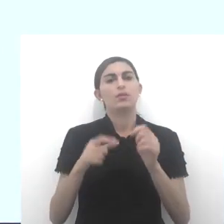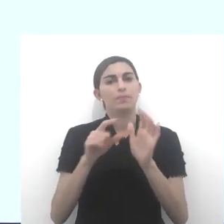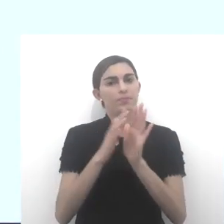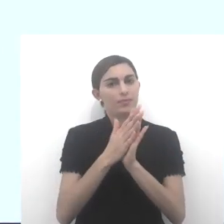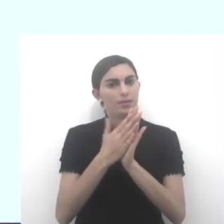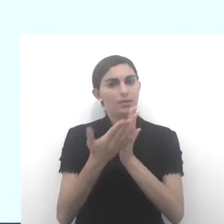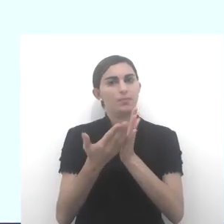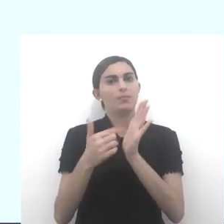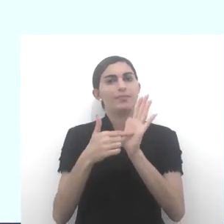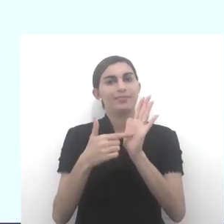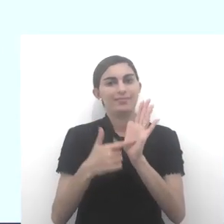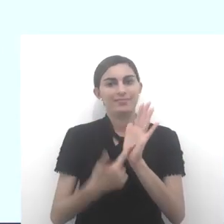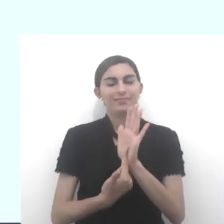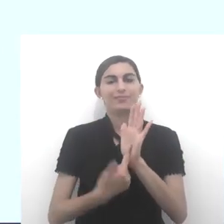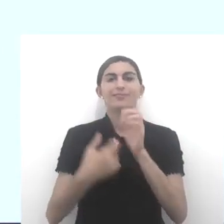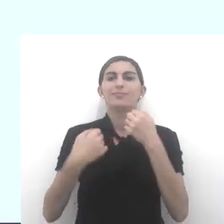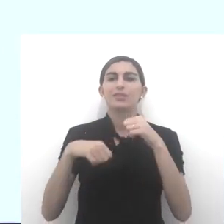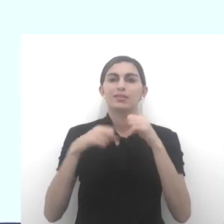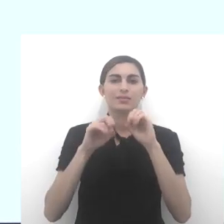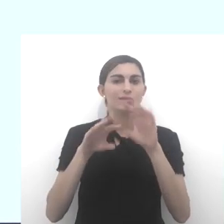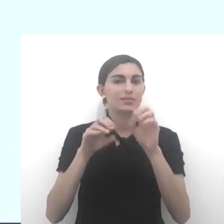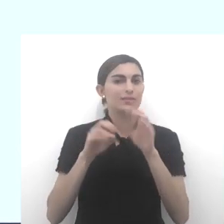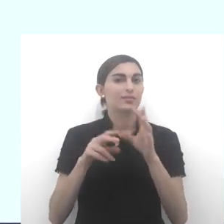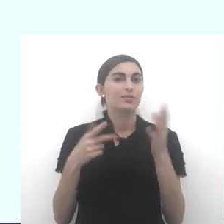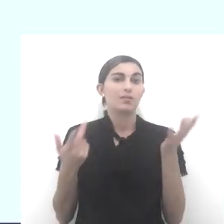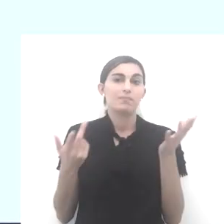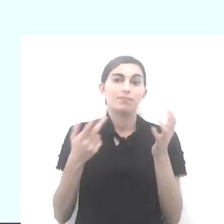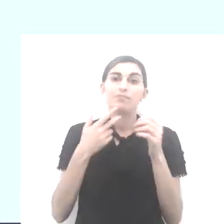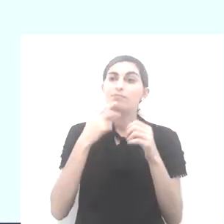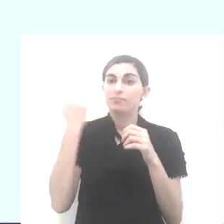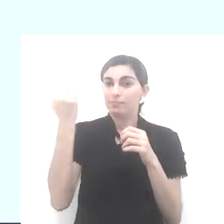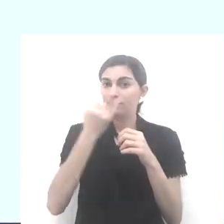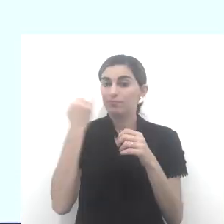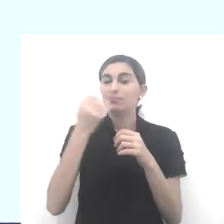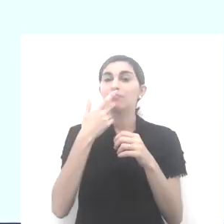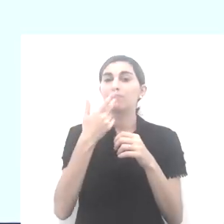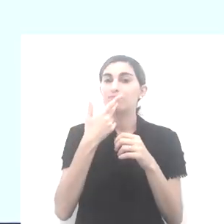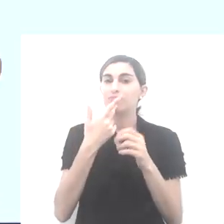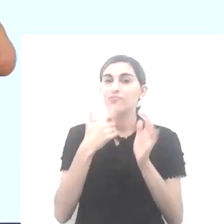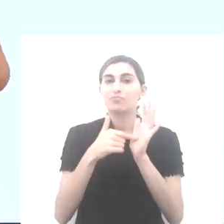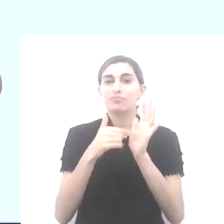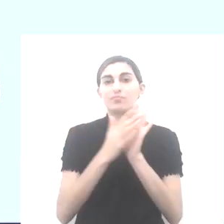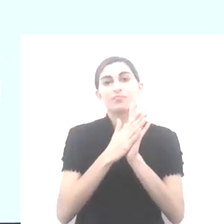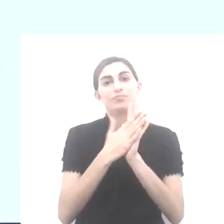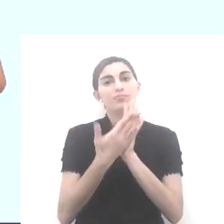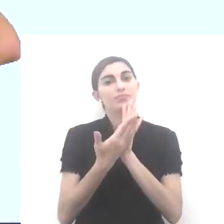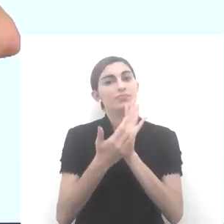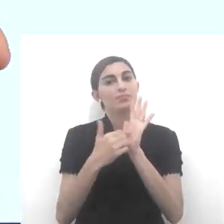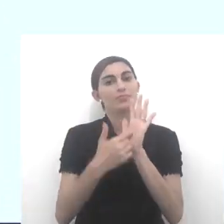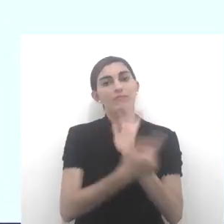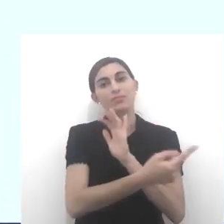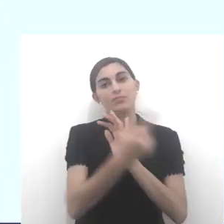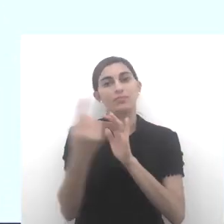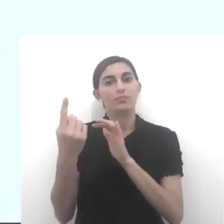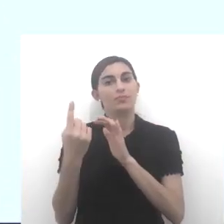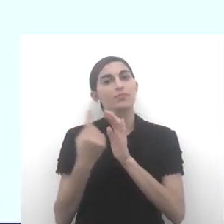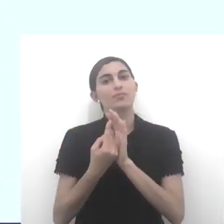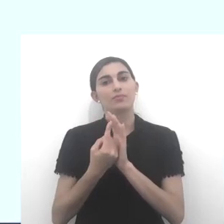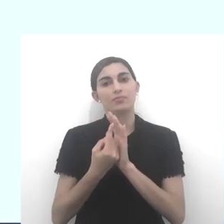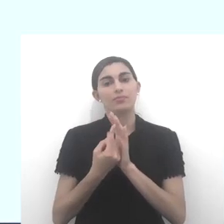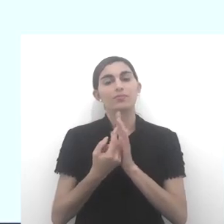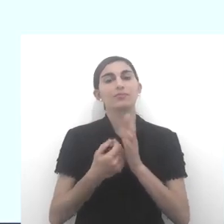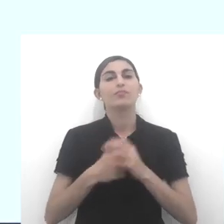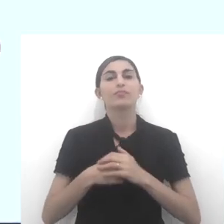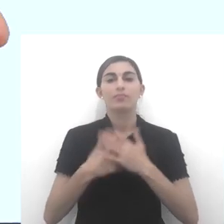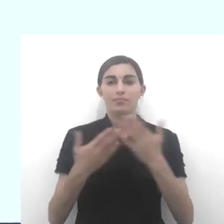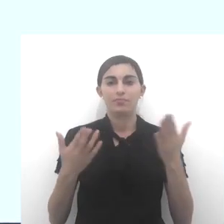guardião da palavra sagrada. É importante salientar, veja só, a palavra sagrada de cada profissão